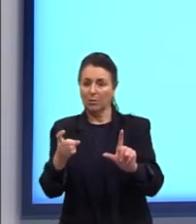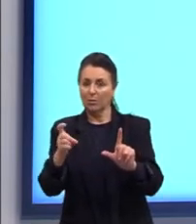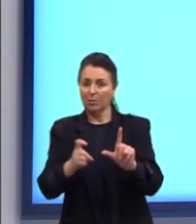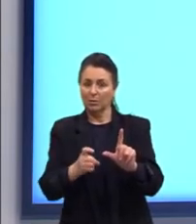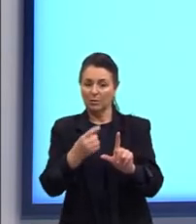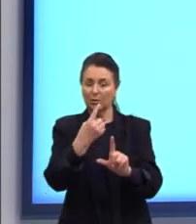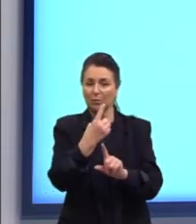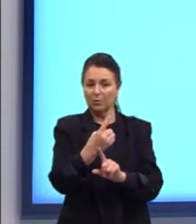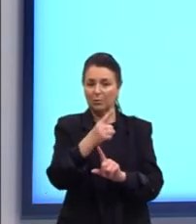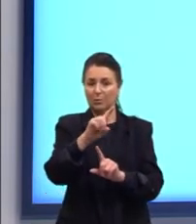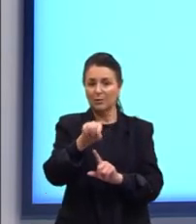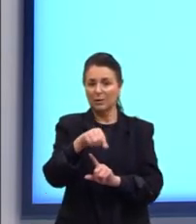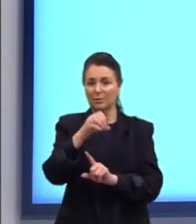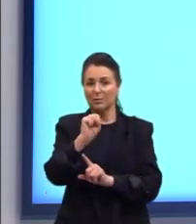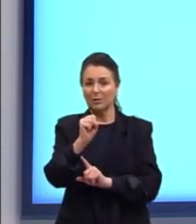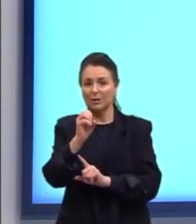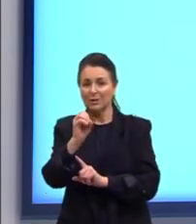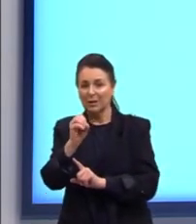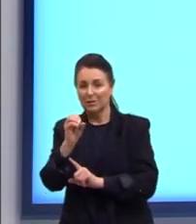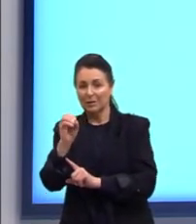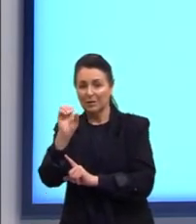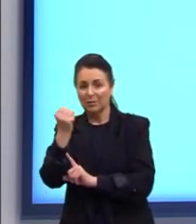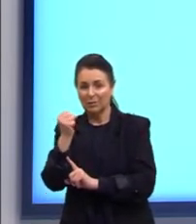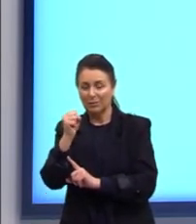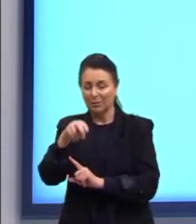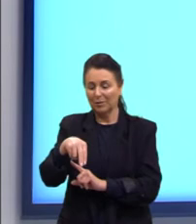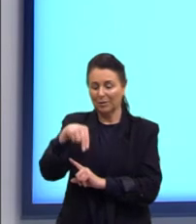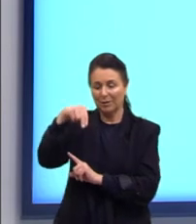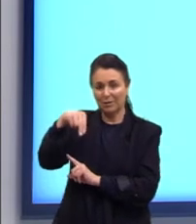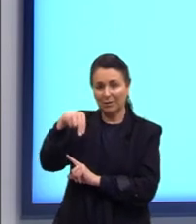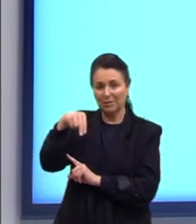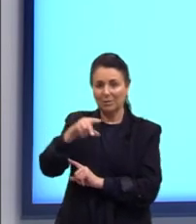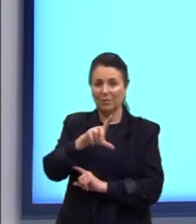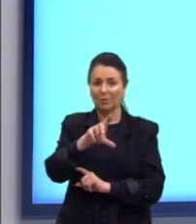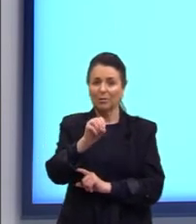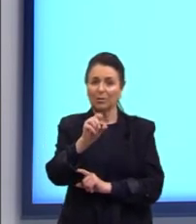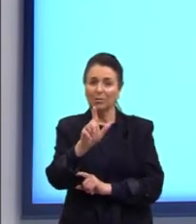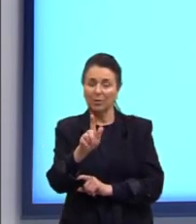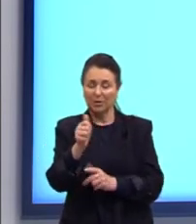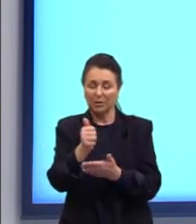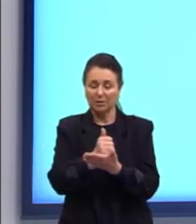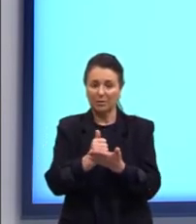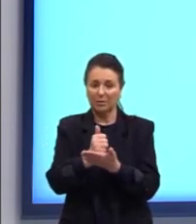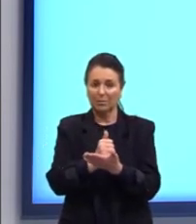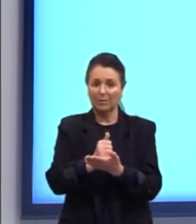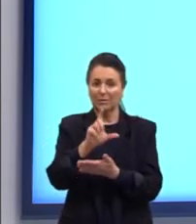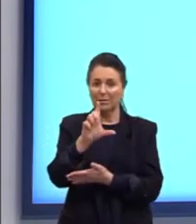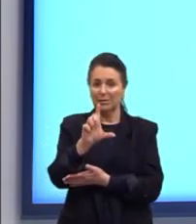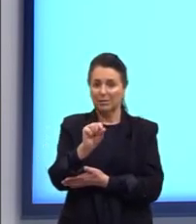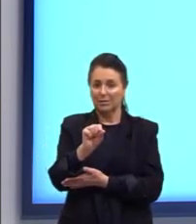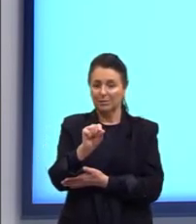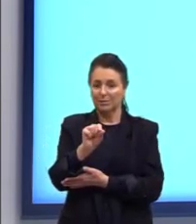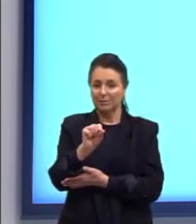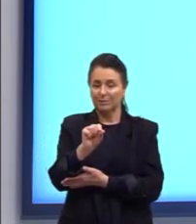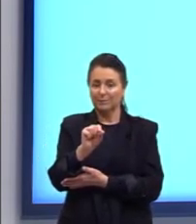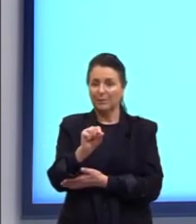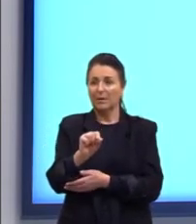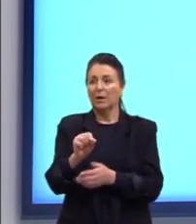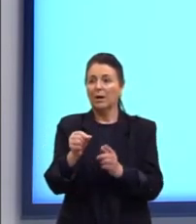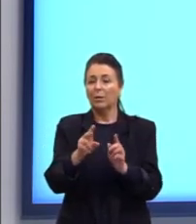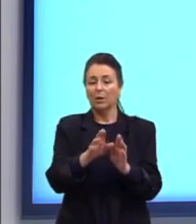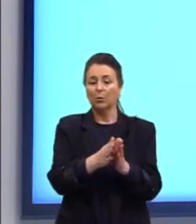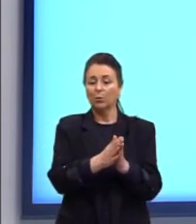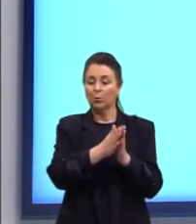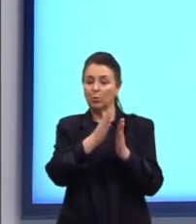1,008 elevado a N. O log, então, né, na base 10. aqui, gente, no segundo lado da